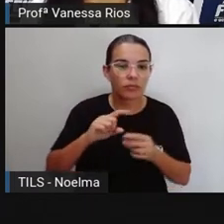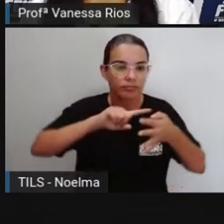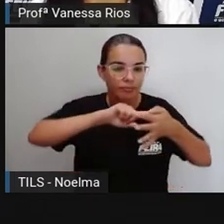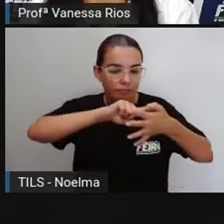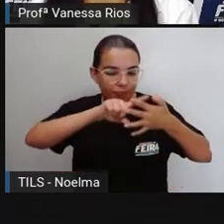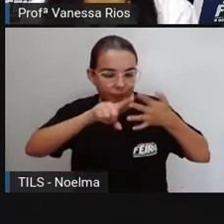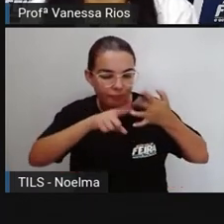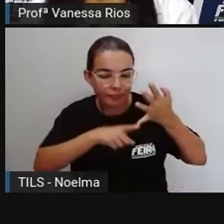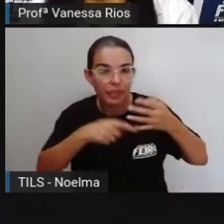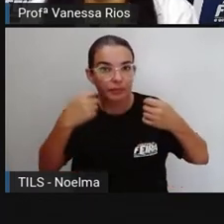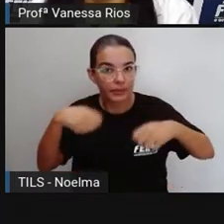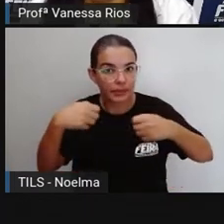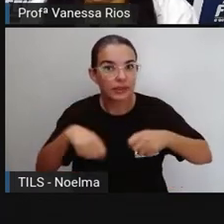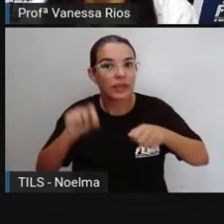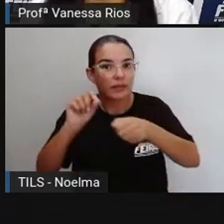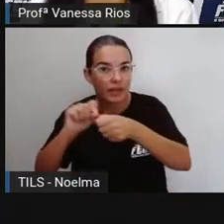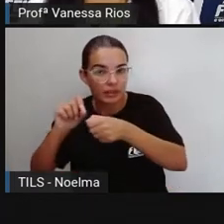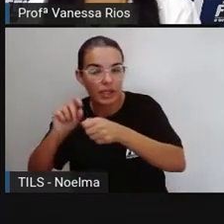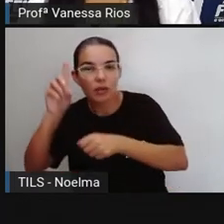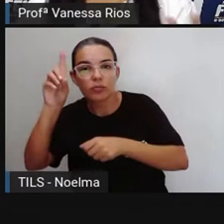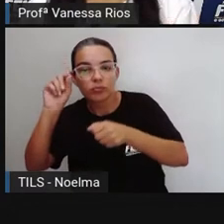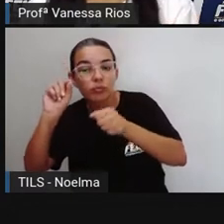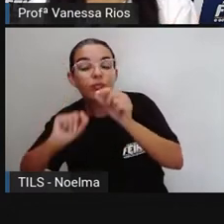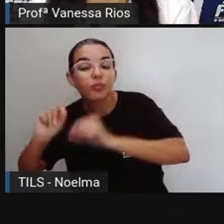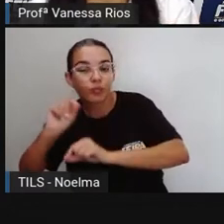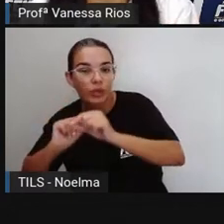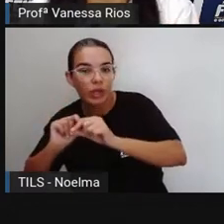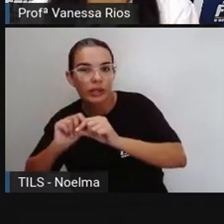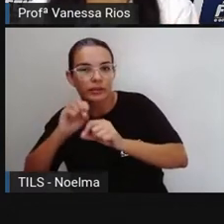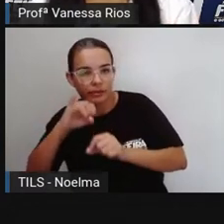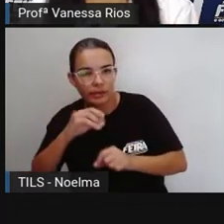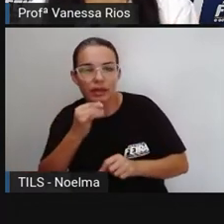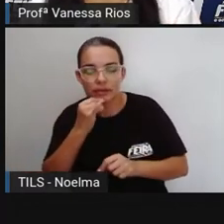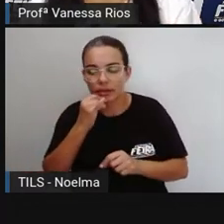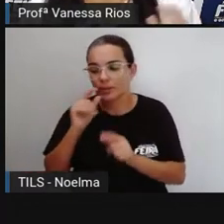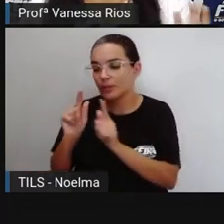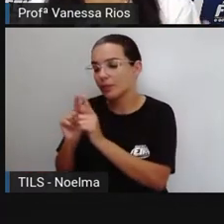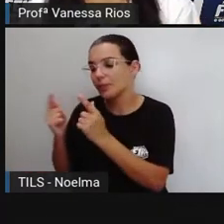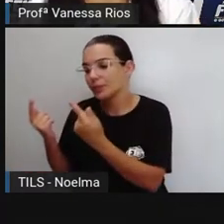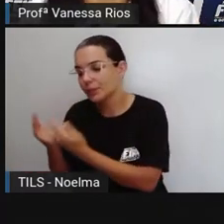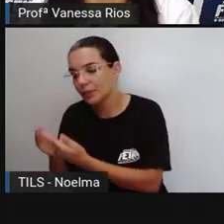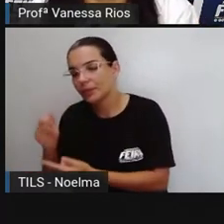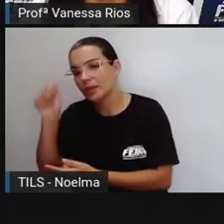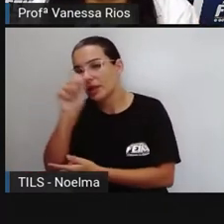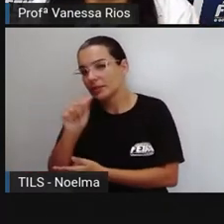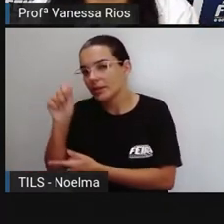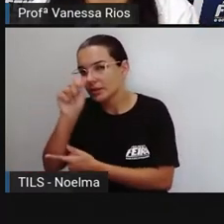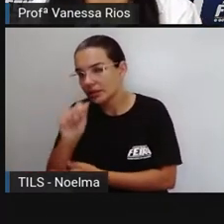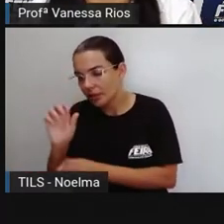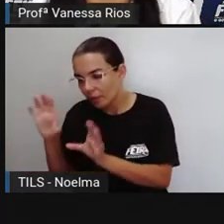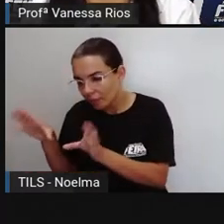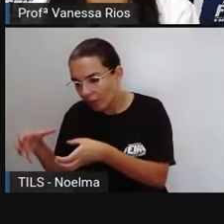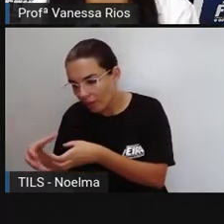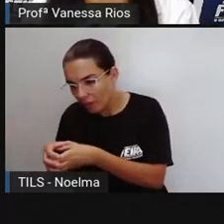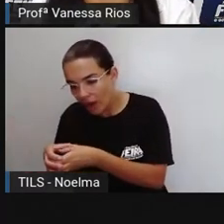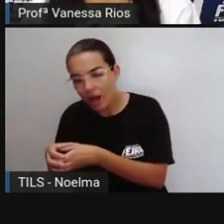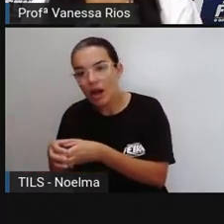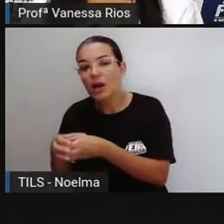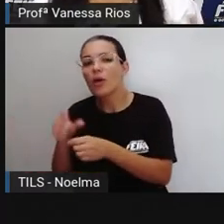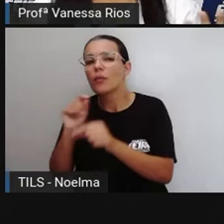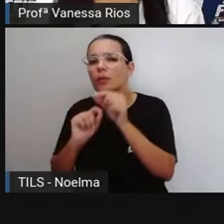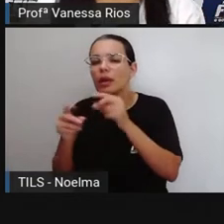Então, quando as pessoas de um determinado bairro resolvem se juntar, formar uma associação para a partir daí